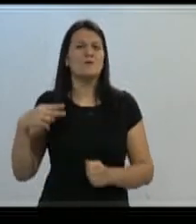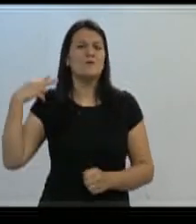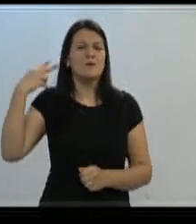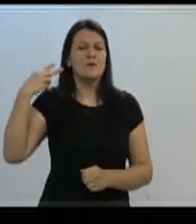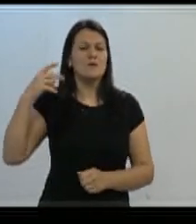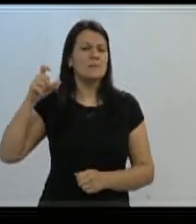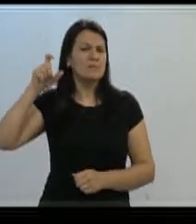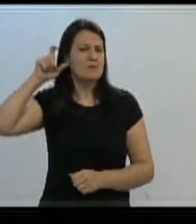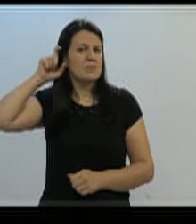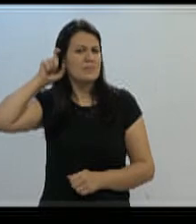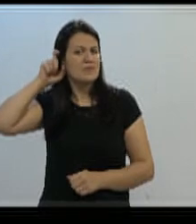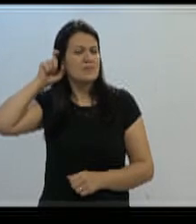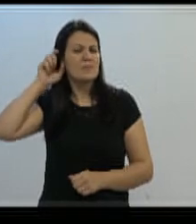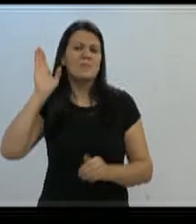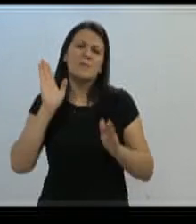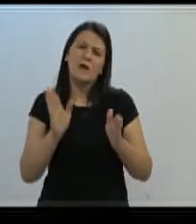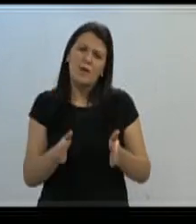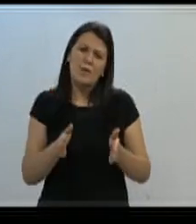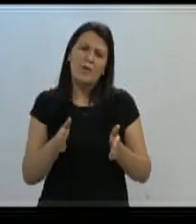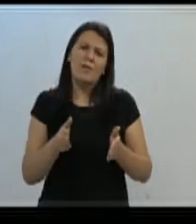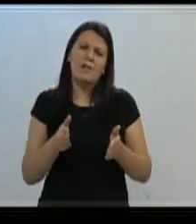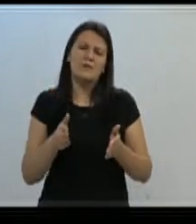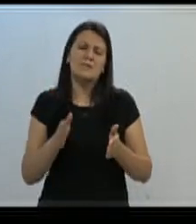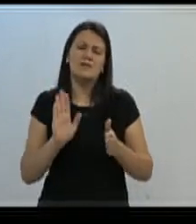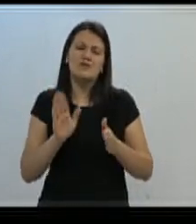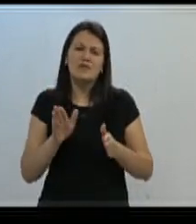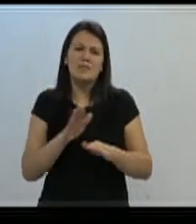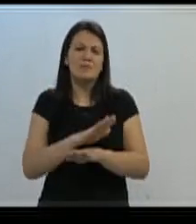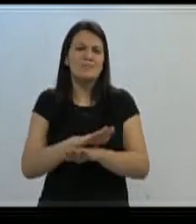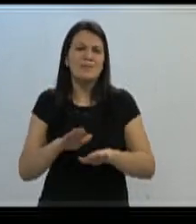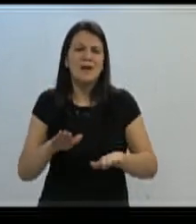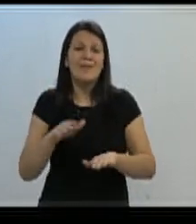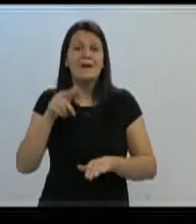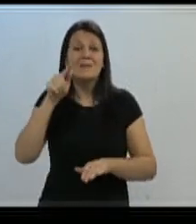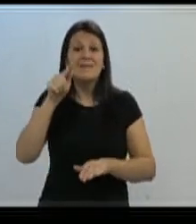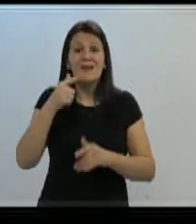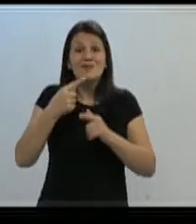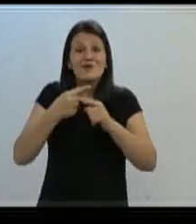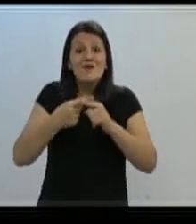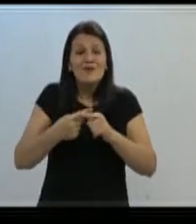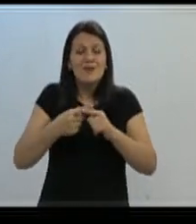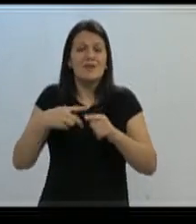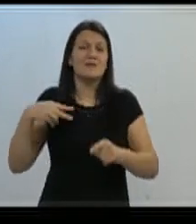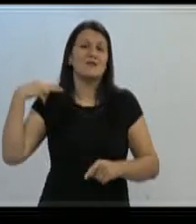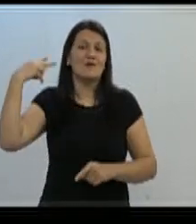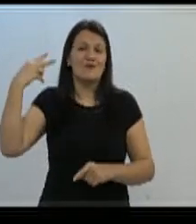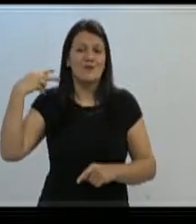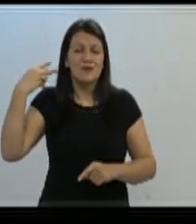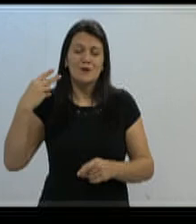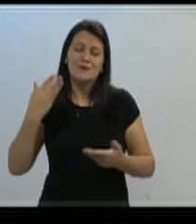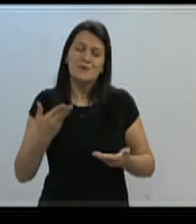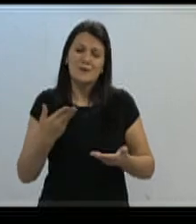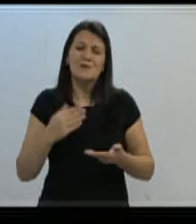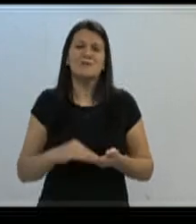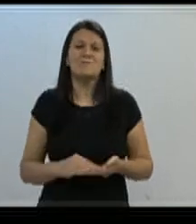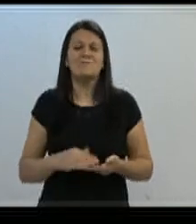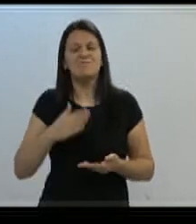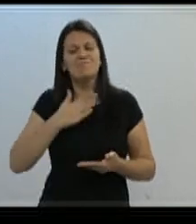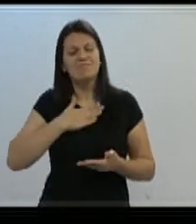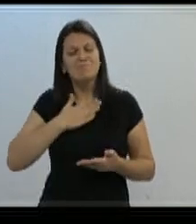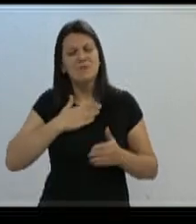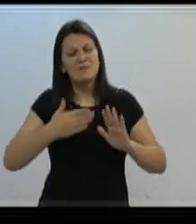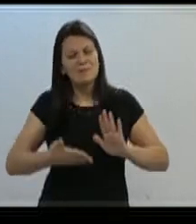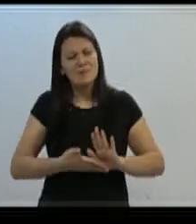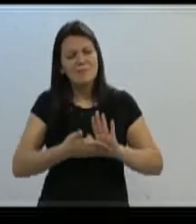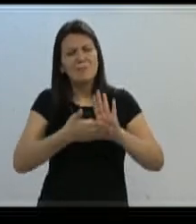que vai se despedir depois de sete mandatos da nossa Câmara de Vereadores. Fica aqui todo o meu reconhecimento, a minha